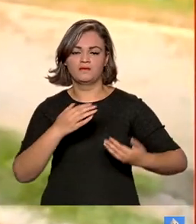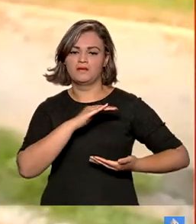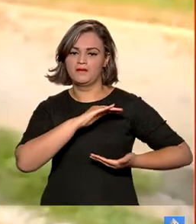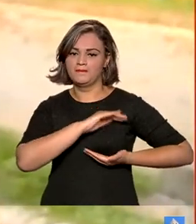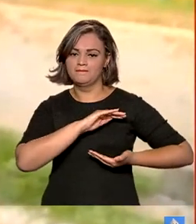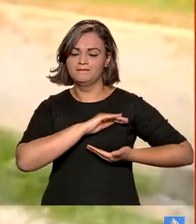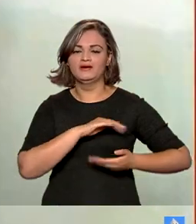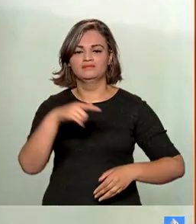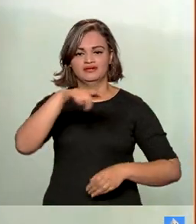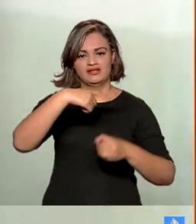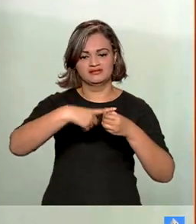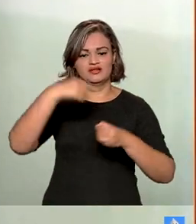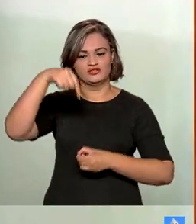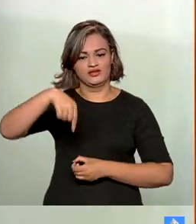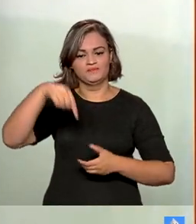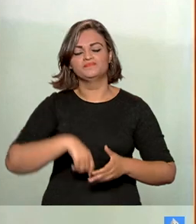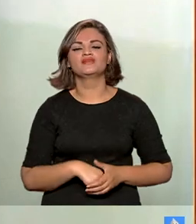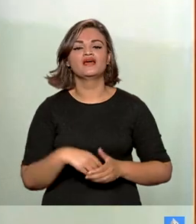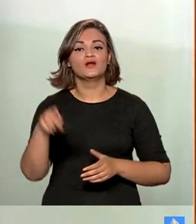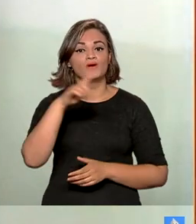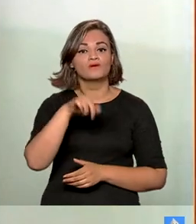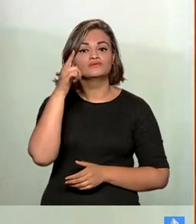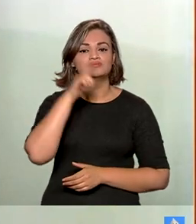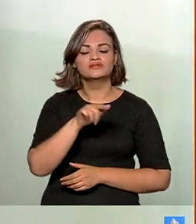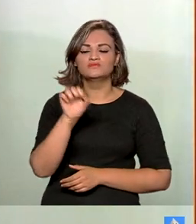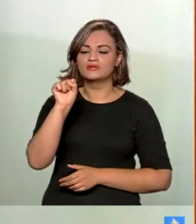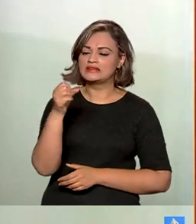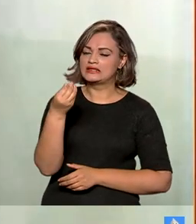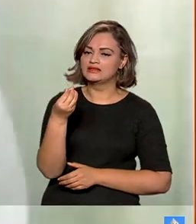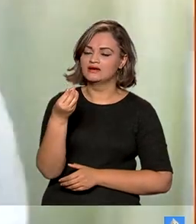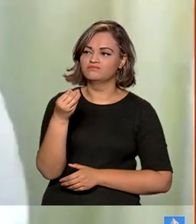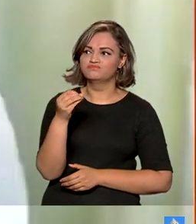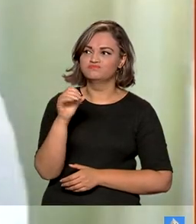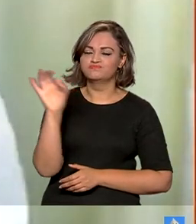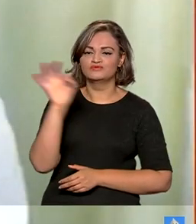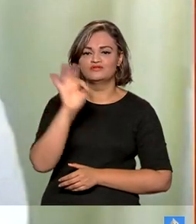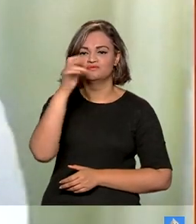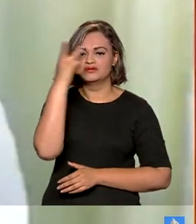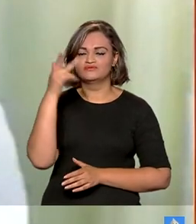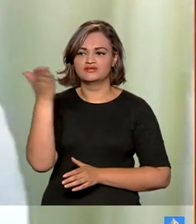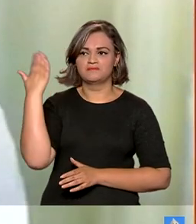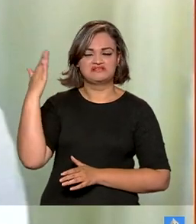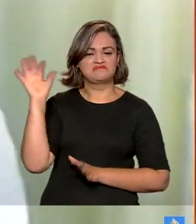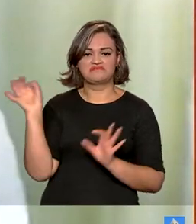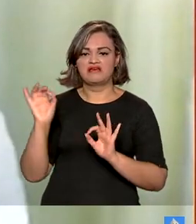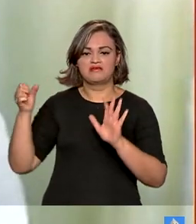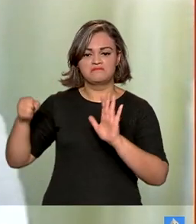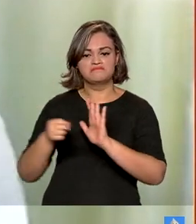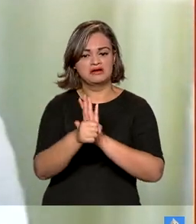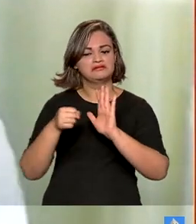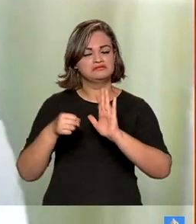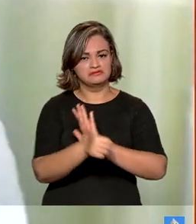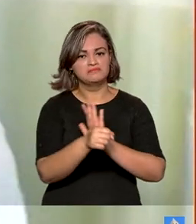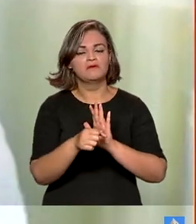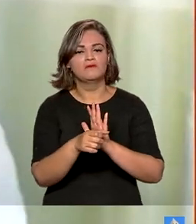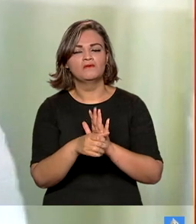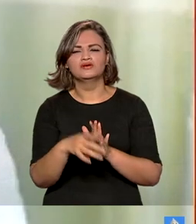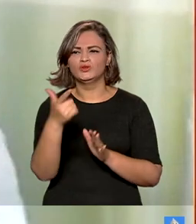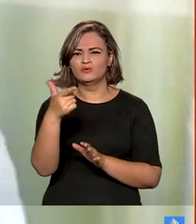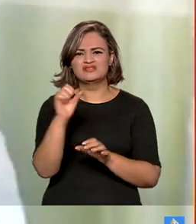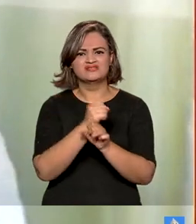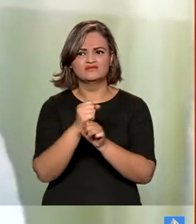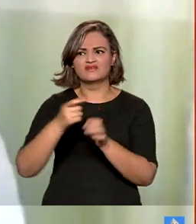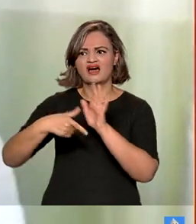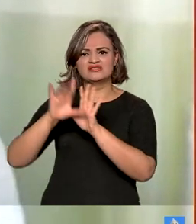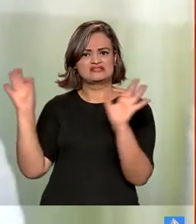em nosso município. Nós conseguimos mais de 80% de adesão de pessoas que não participavam, não utilizavam unidade de saúde há mais de dois